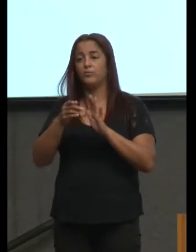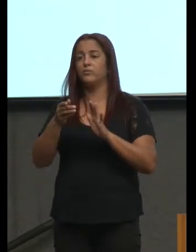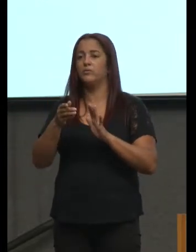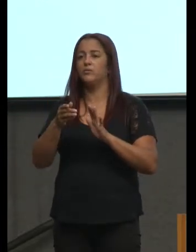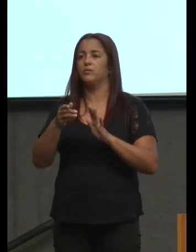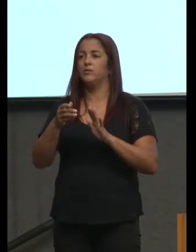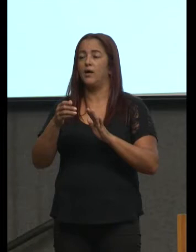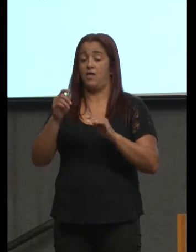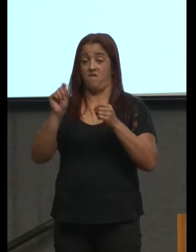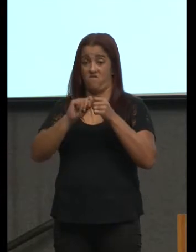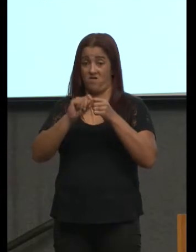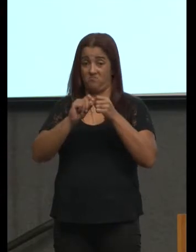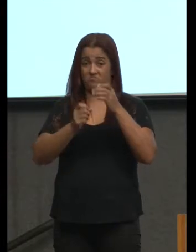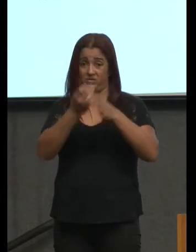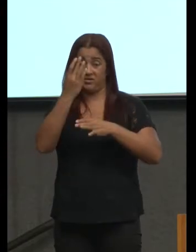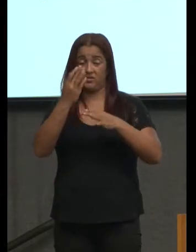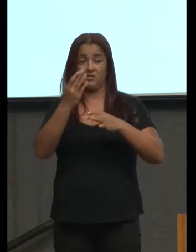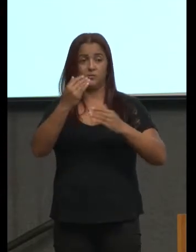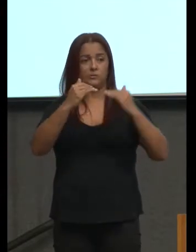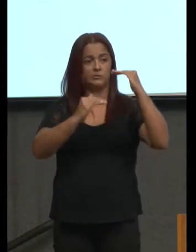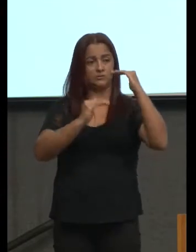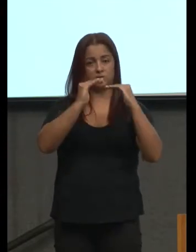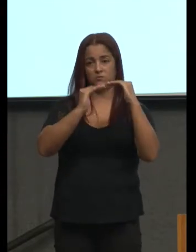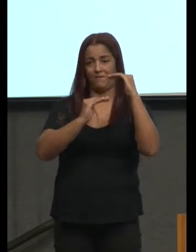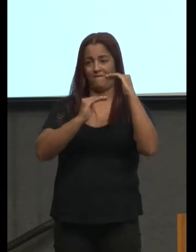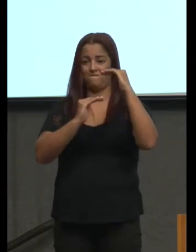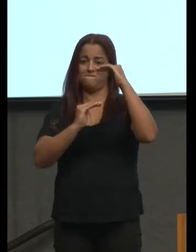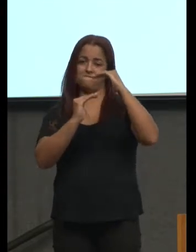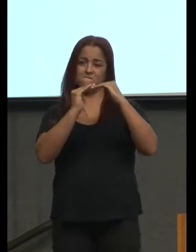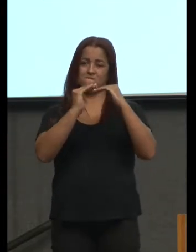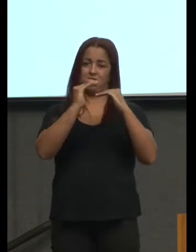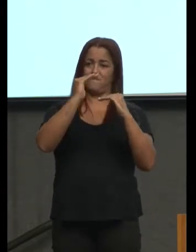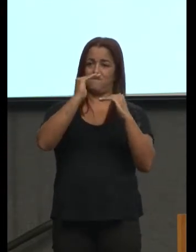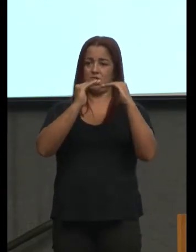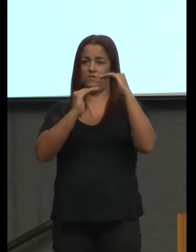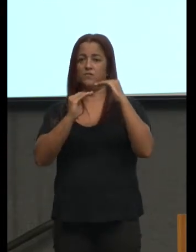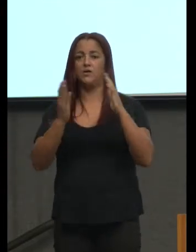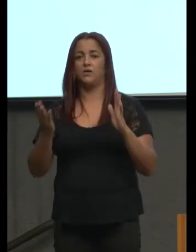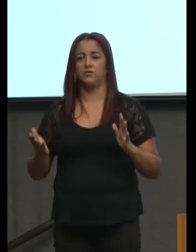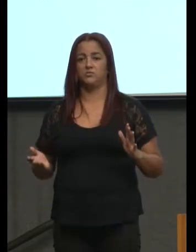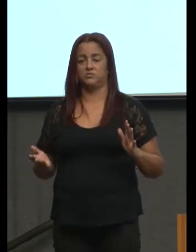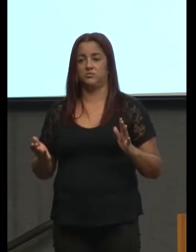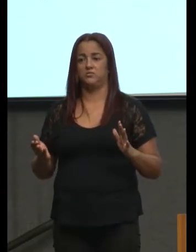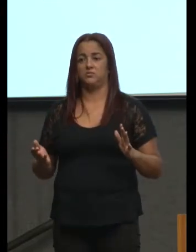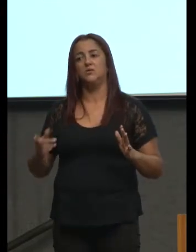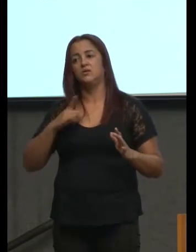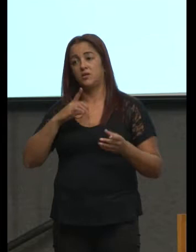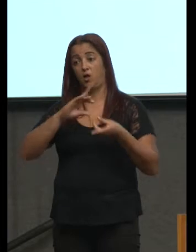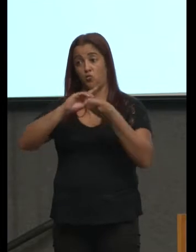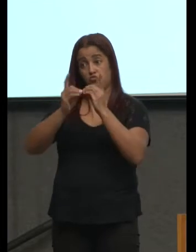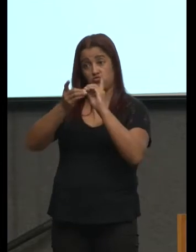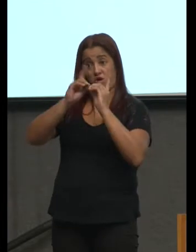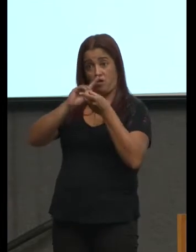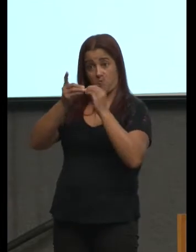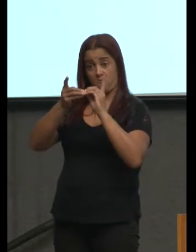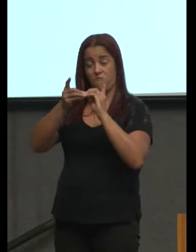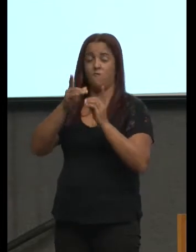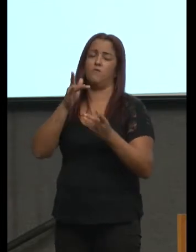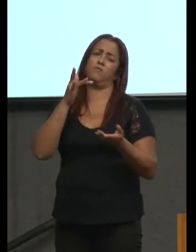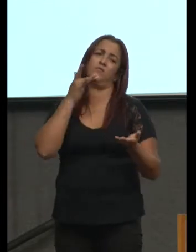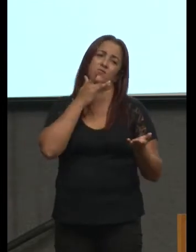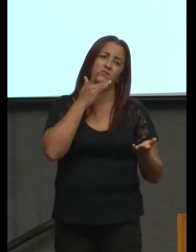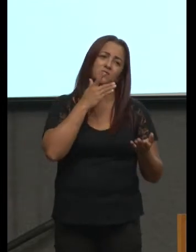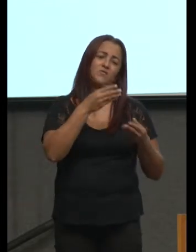produz desigualdades por outro lado então tem esse diálogo gostoso flexível generoso